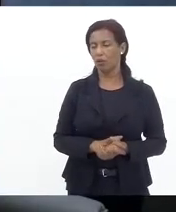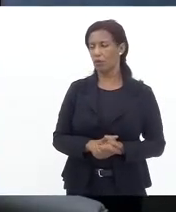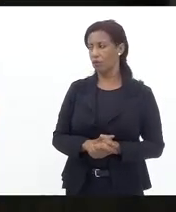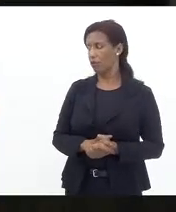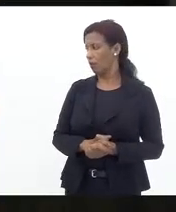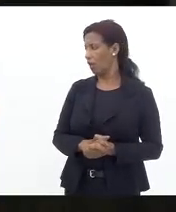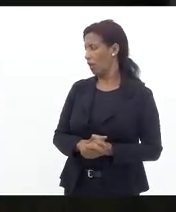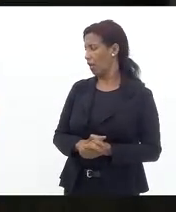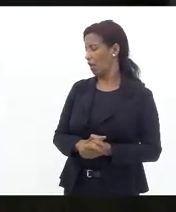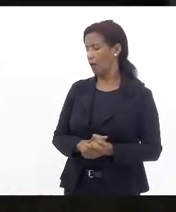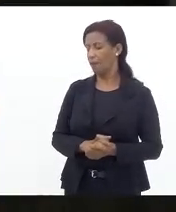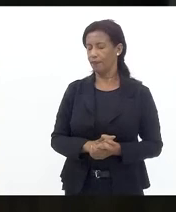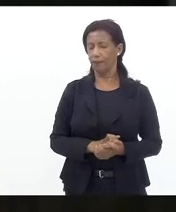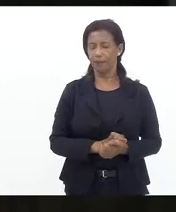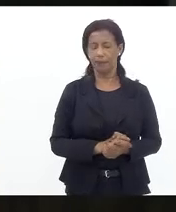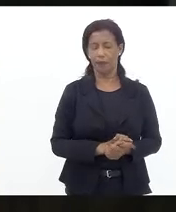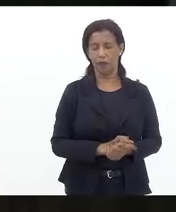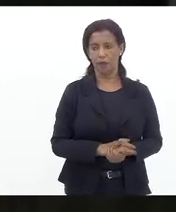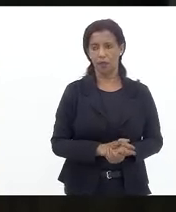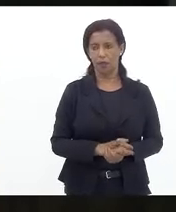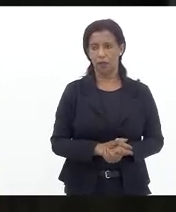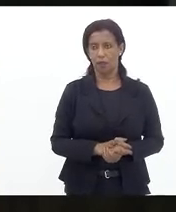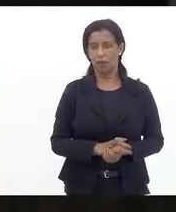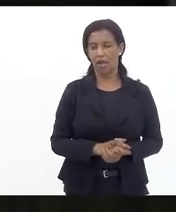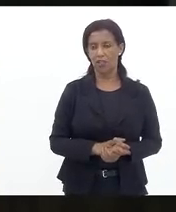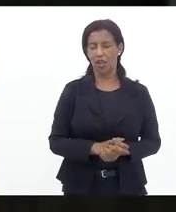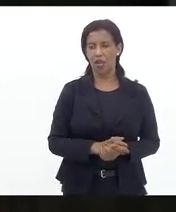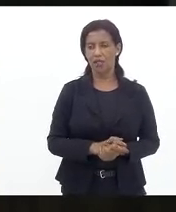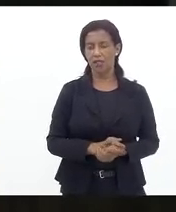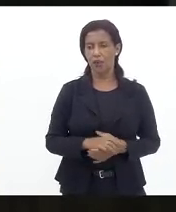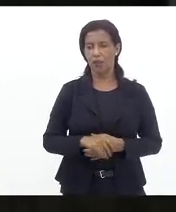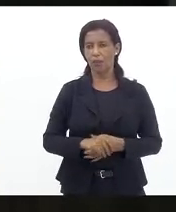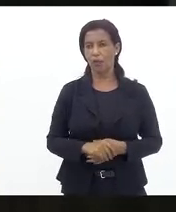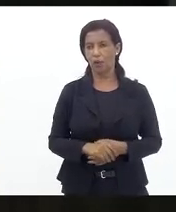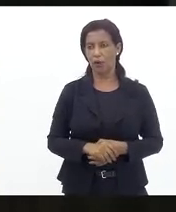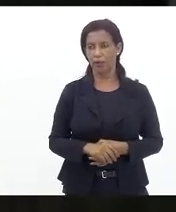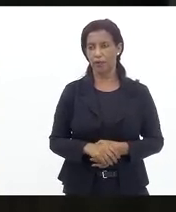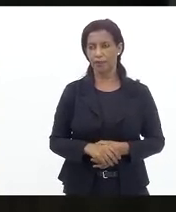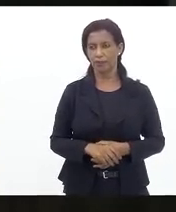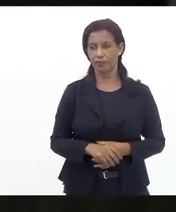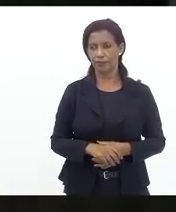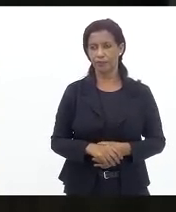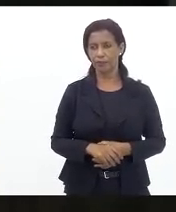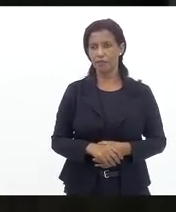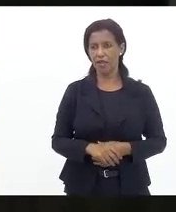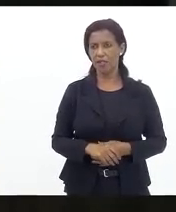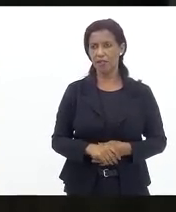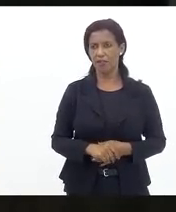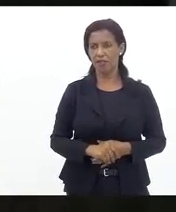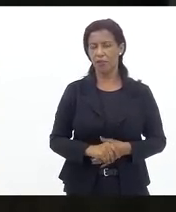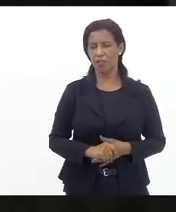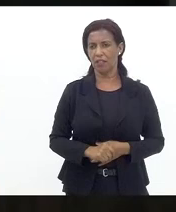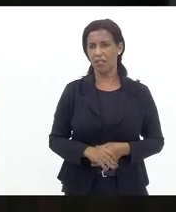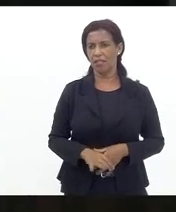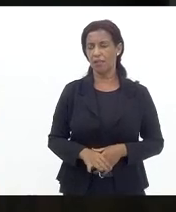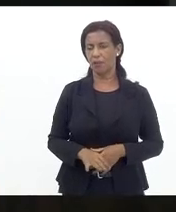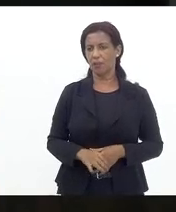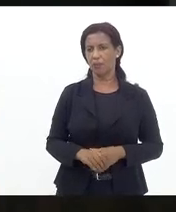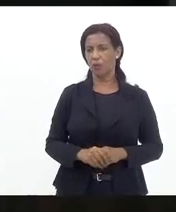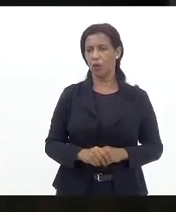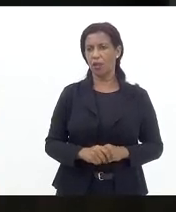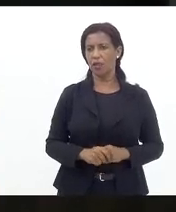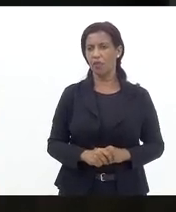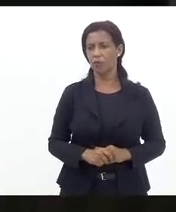antes de encerrar a presente sessão registrar a presença vereador Ângelo Ramos Anjinho e o vereador Rodrigo Afonso do Povo